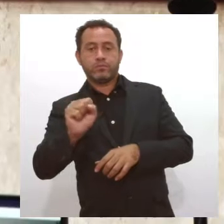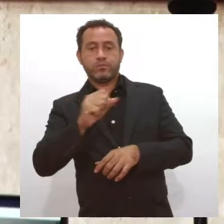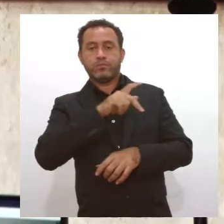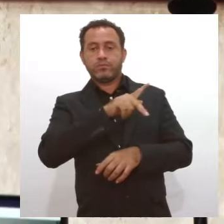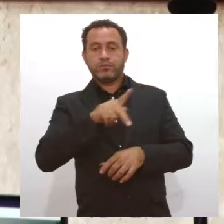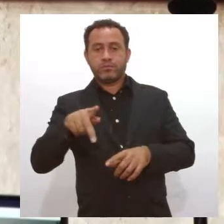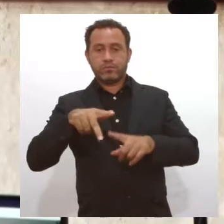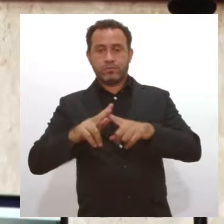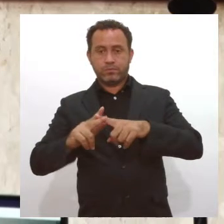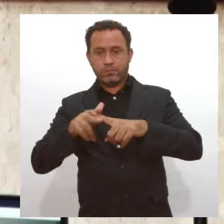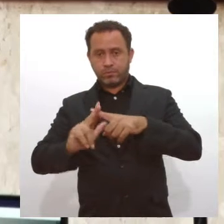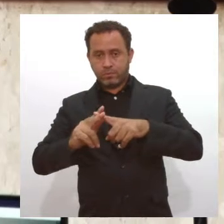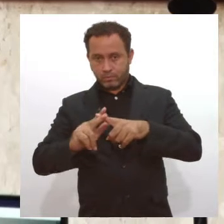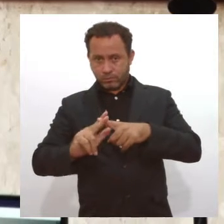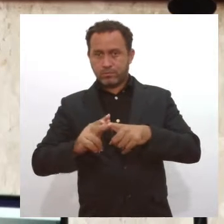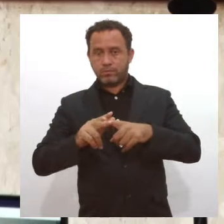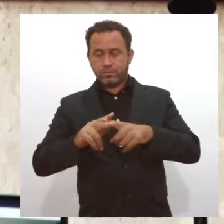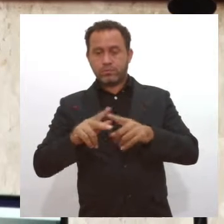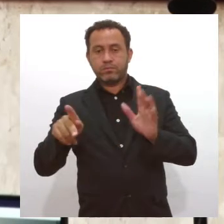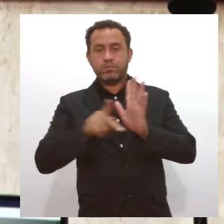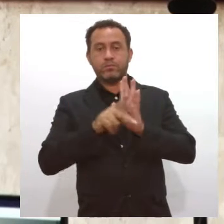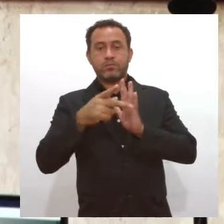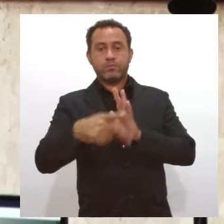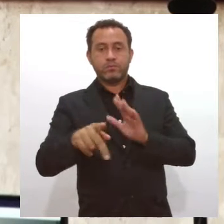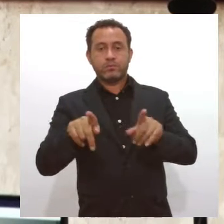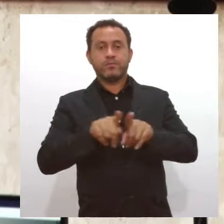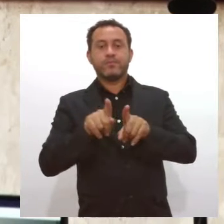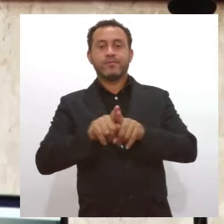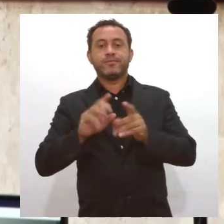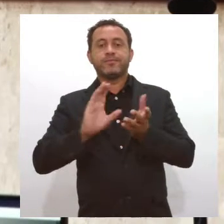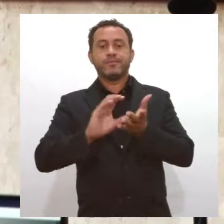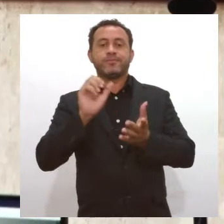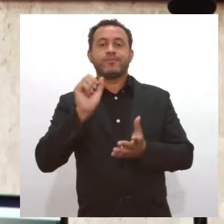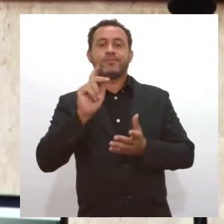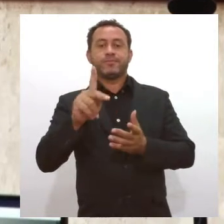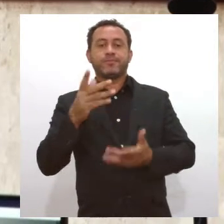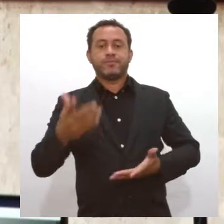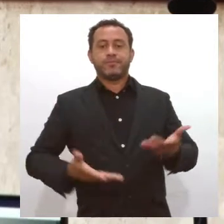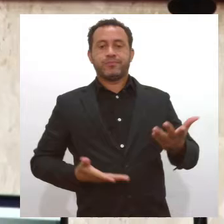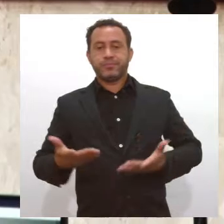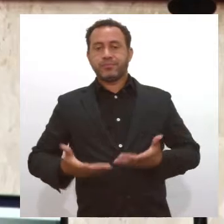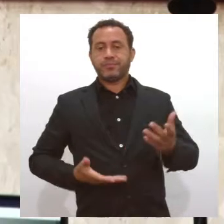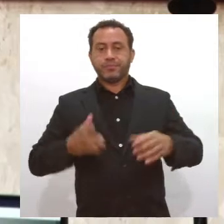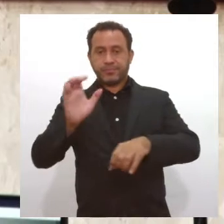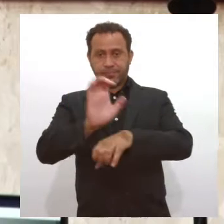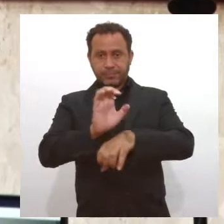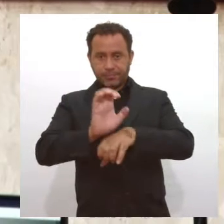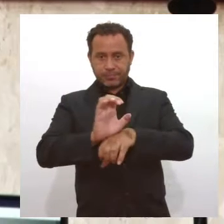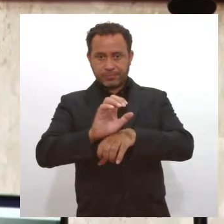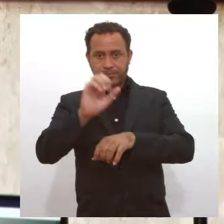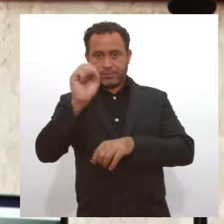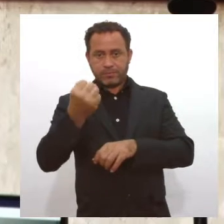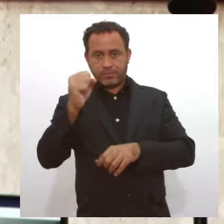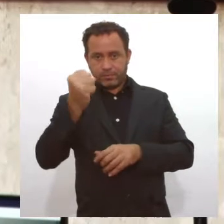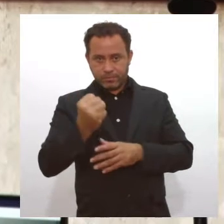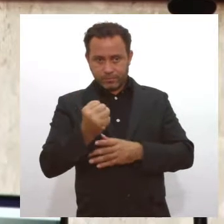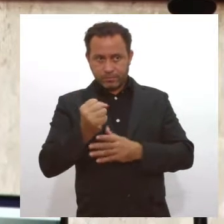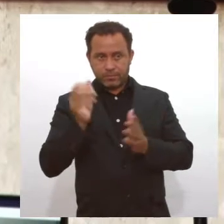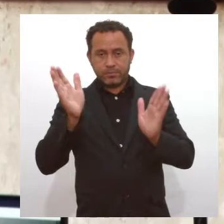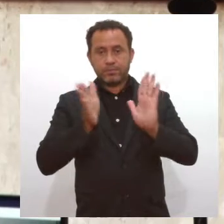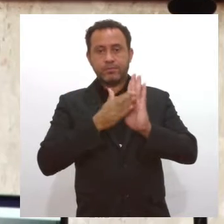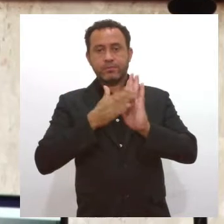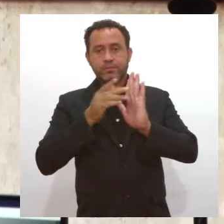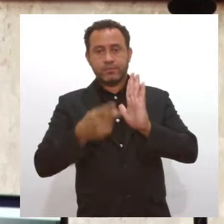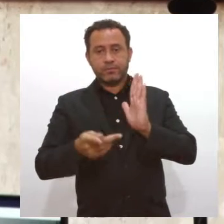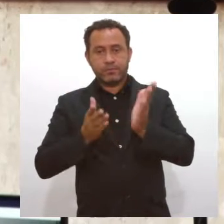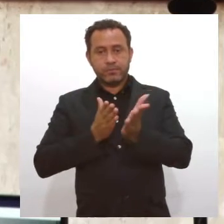extinção do Departamento de Previdência do IPES e do Fundo de Aposentadoria do Servidor Público Estatutário do Estado de Sergipe. A proposta foi